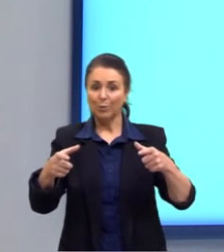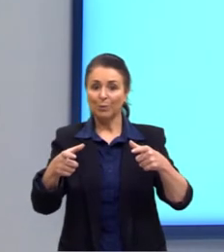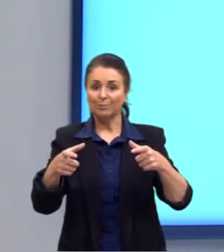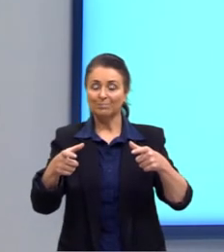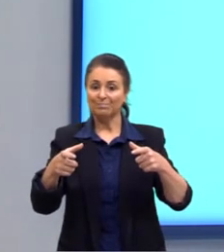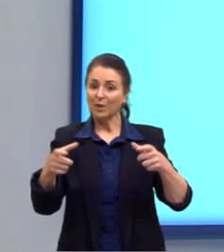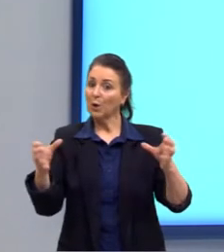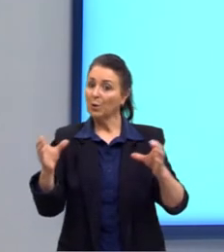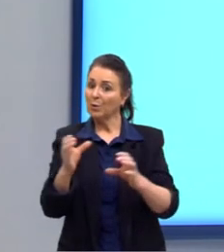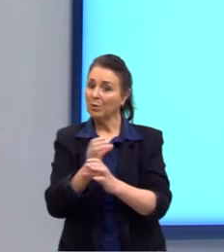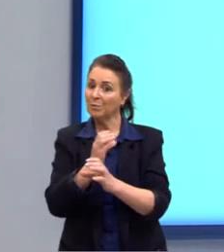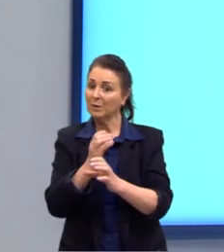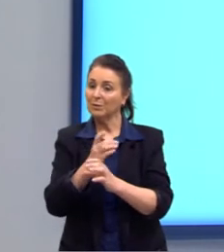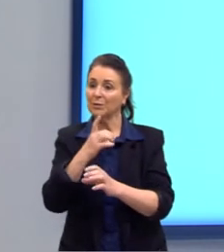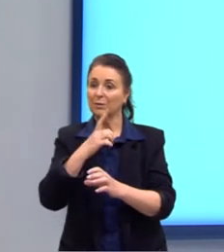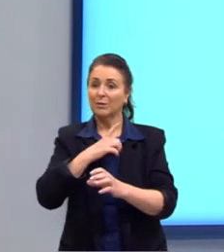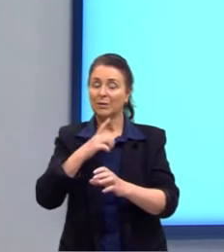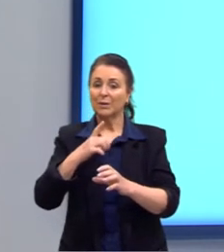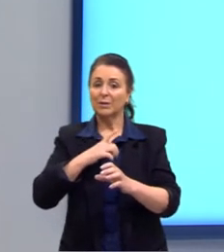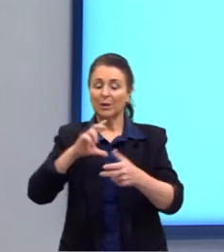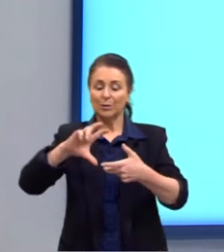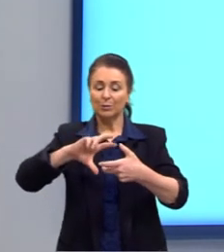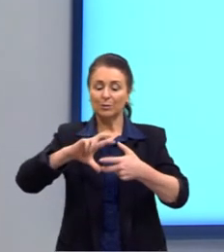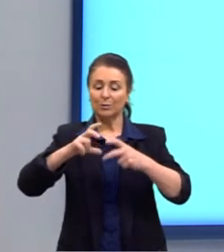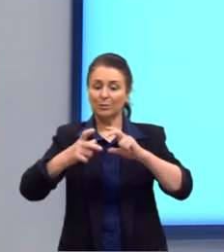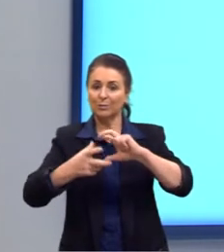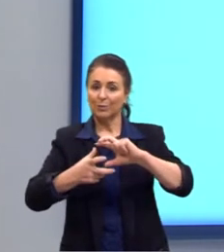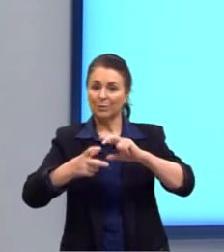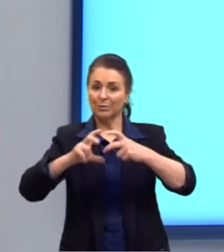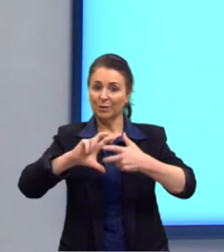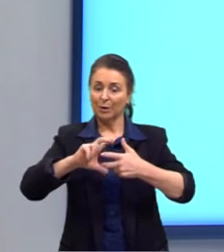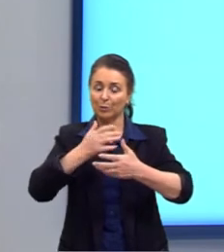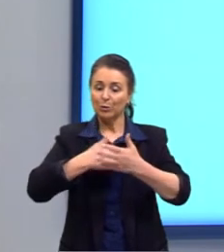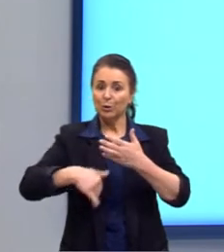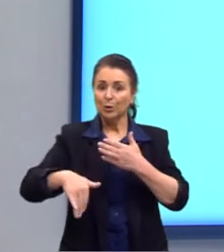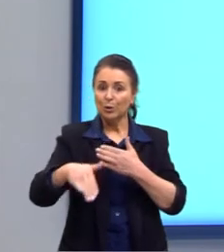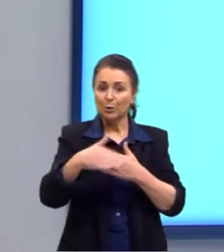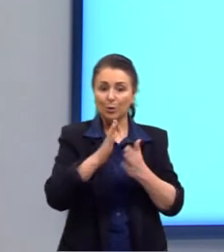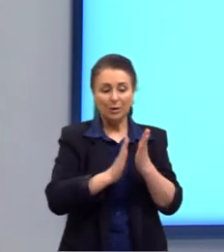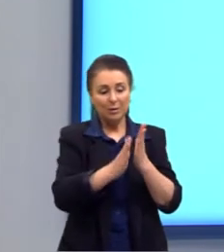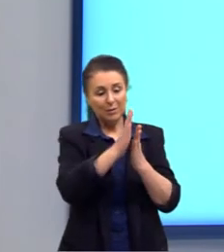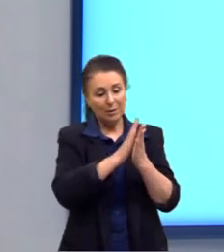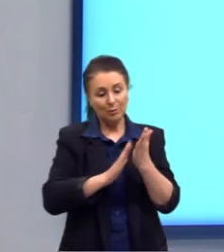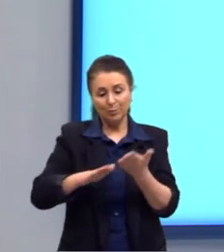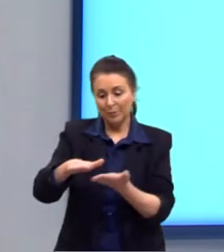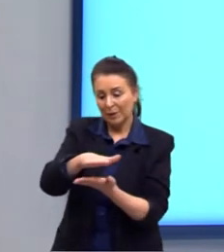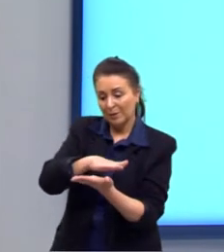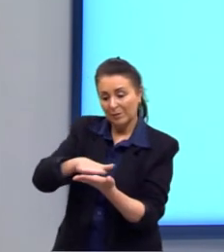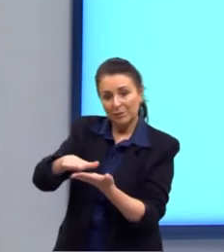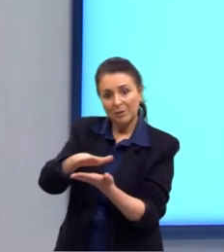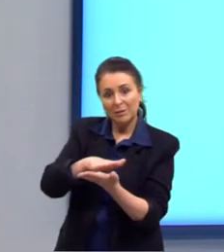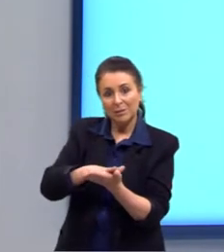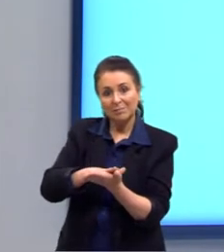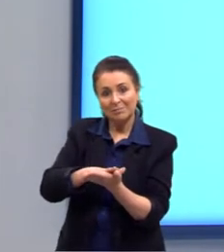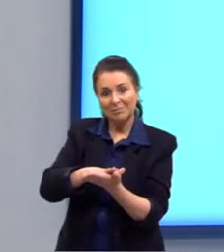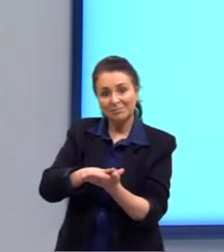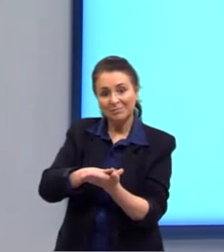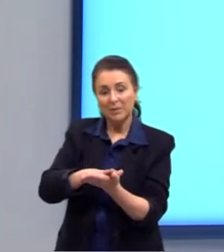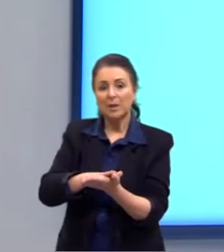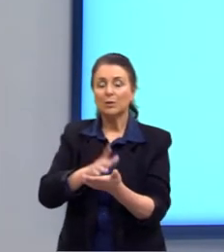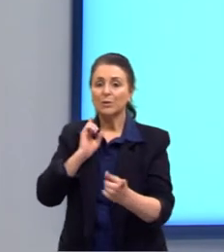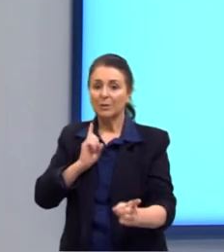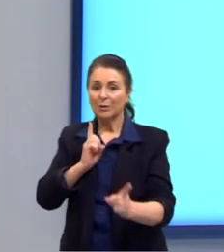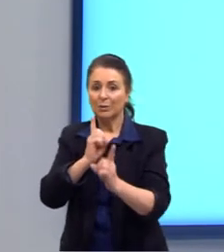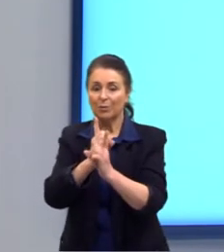né? E nós temos, então, os nossos poliedros, que todas as superfícies são planas. Então, a gente consegue encontrar